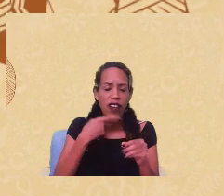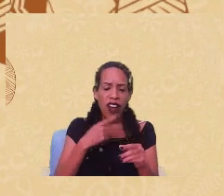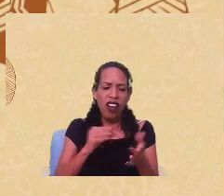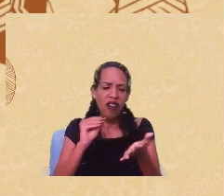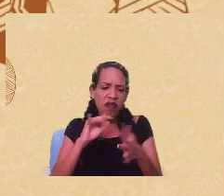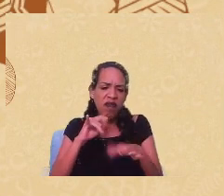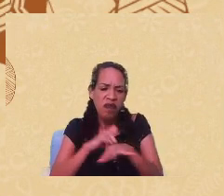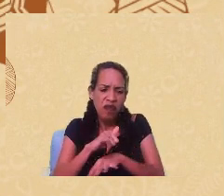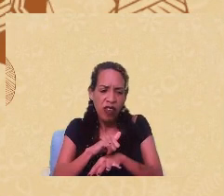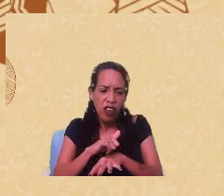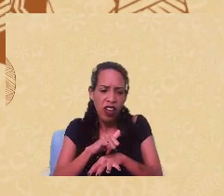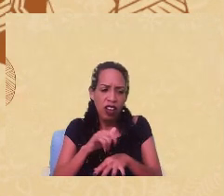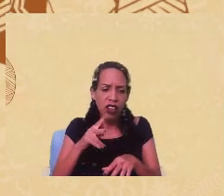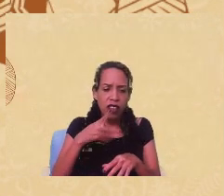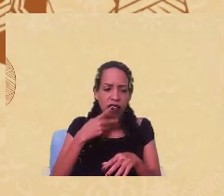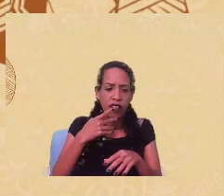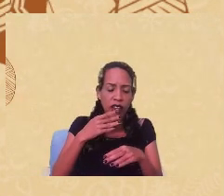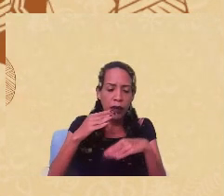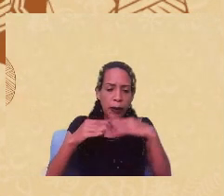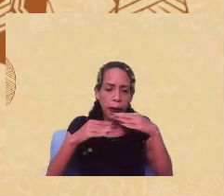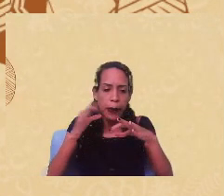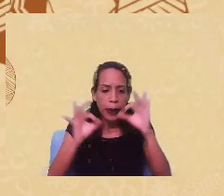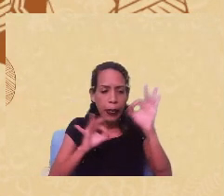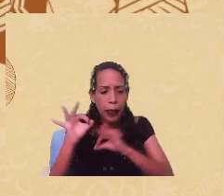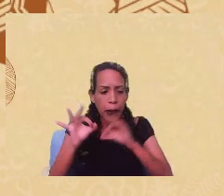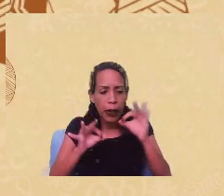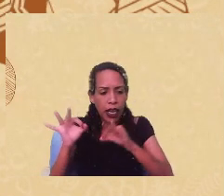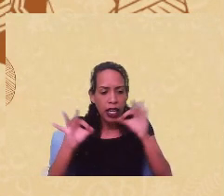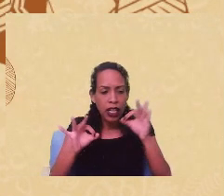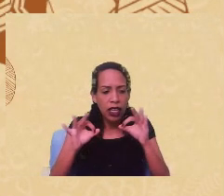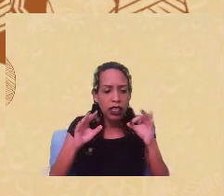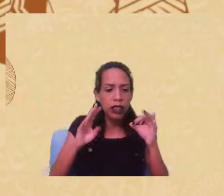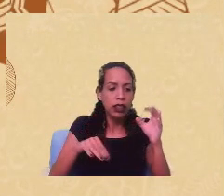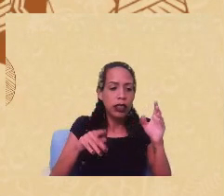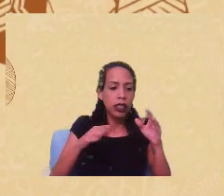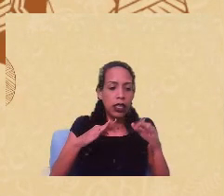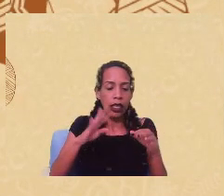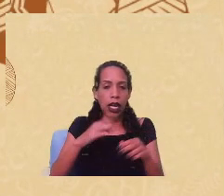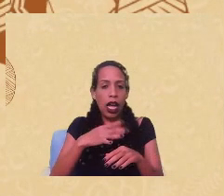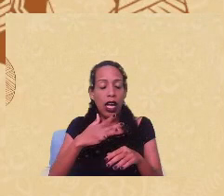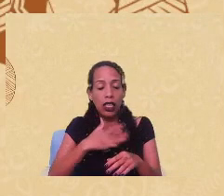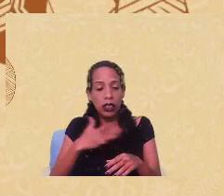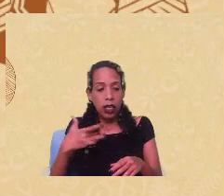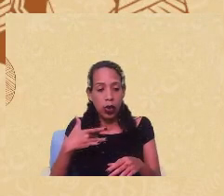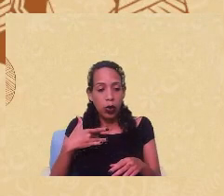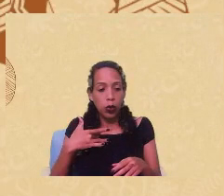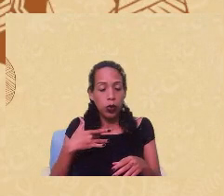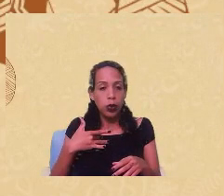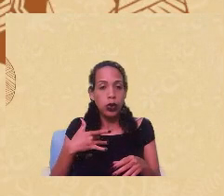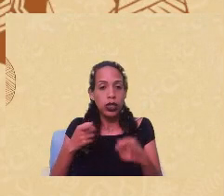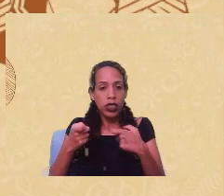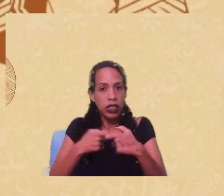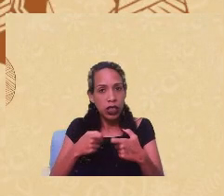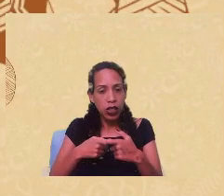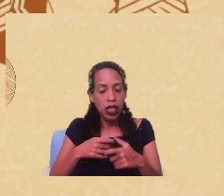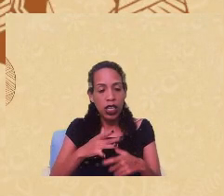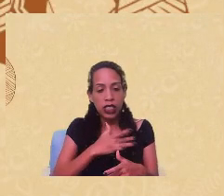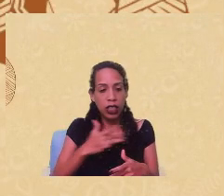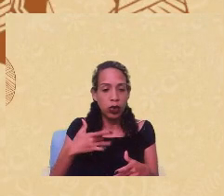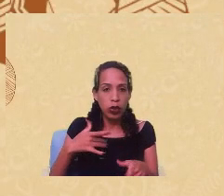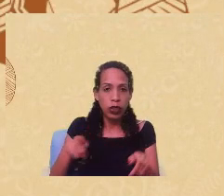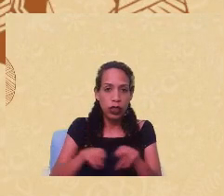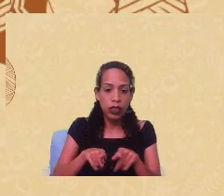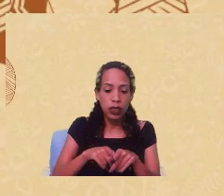habilitação qualificada para abordar os fenômenos referentes à saúde sexual e à saúde reprodutiva não tem sido